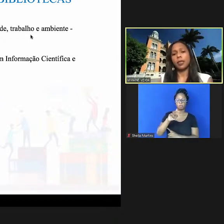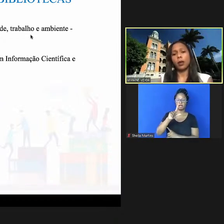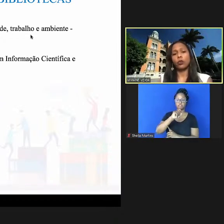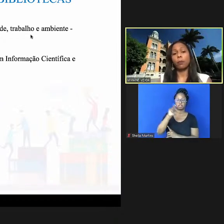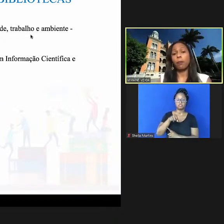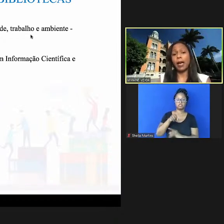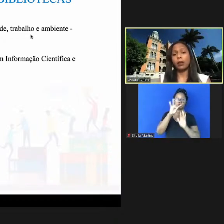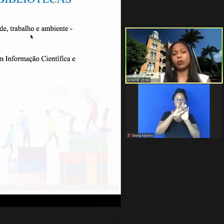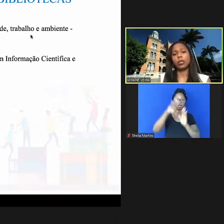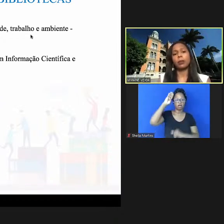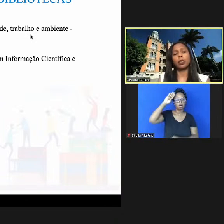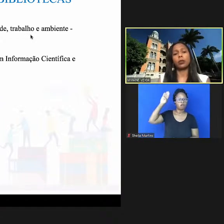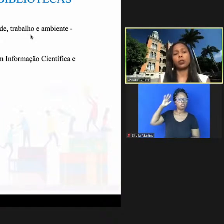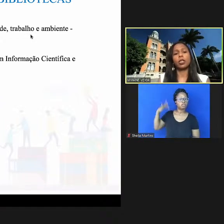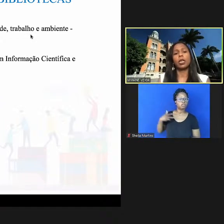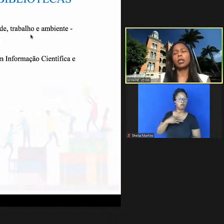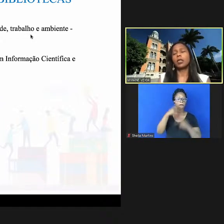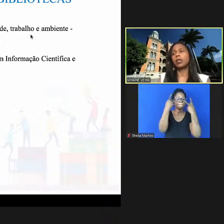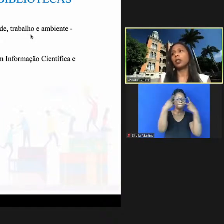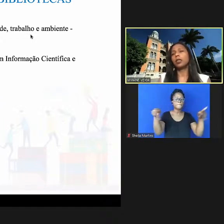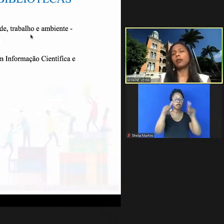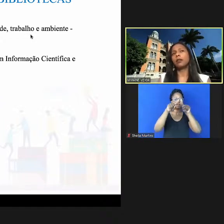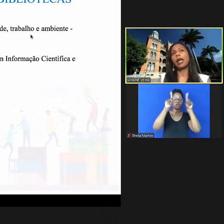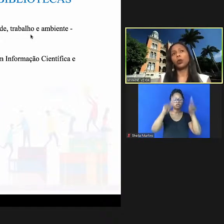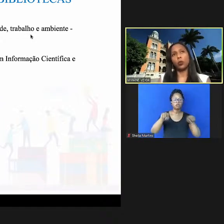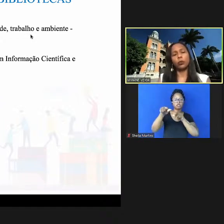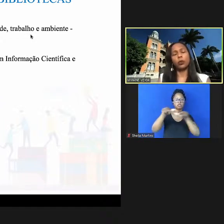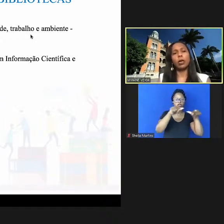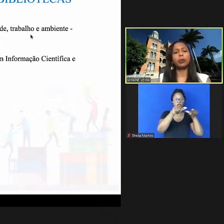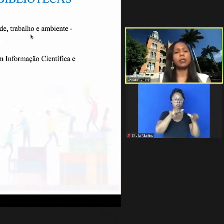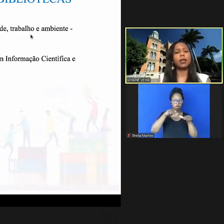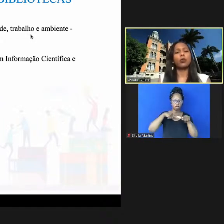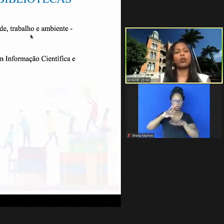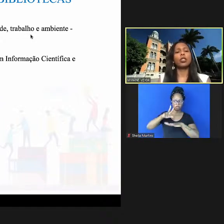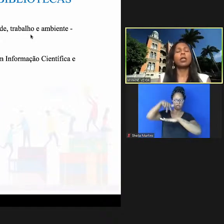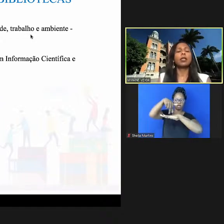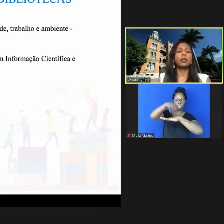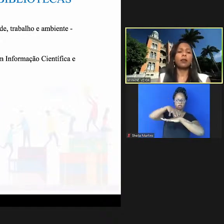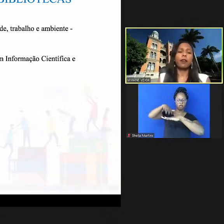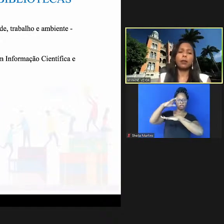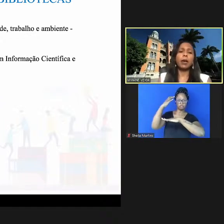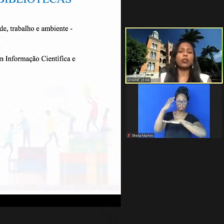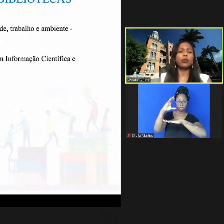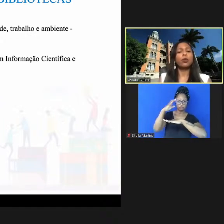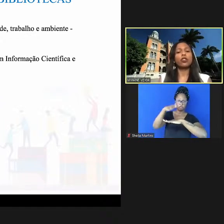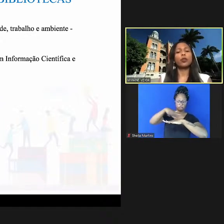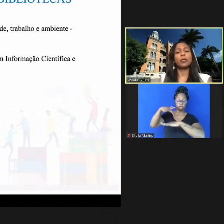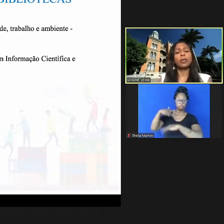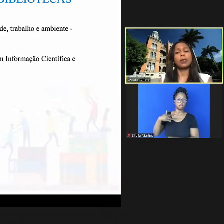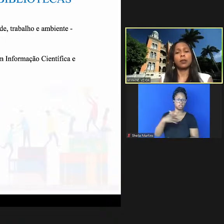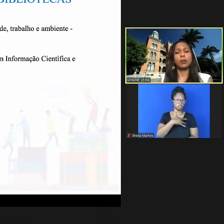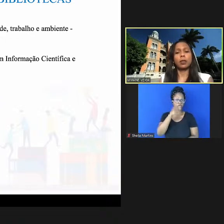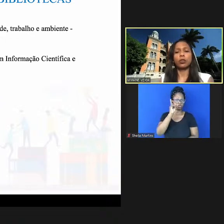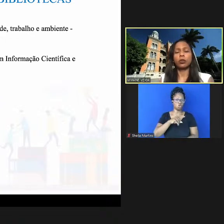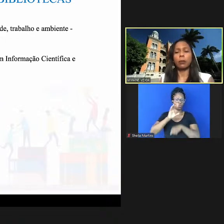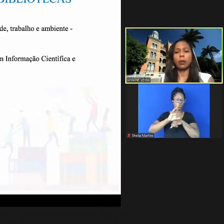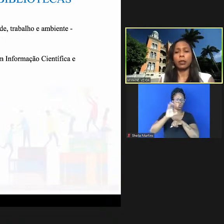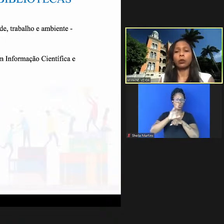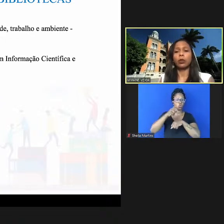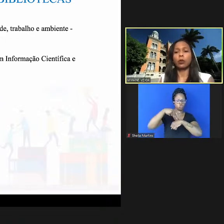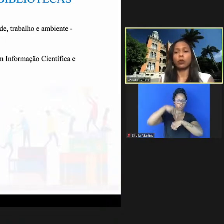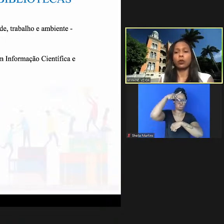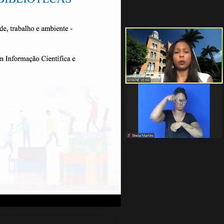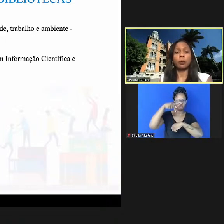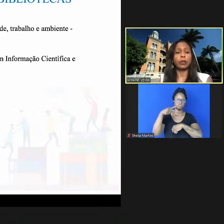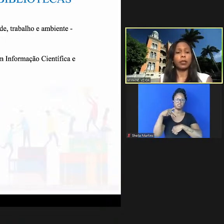em saúde para os trabalhadores que atuam no campo da saúde que fazem parte do curso de especialização em saúde do trabalho